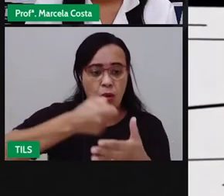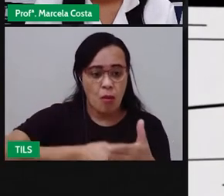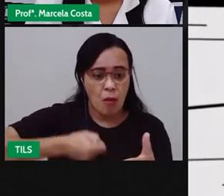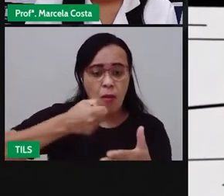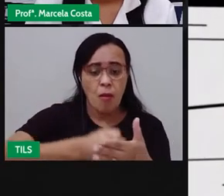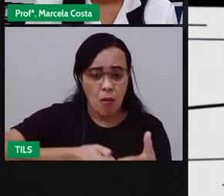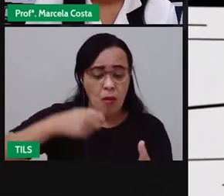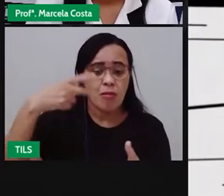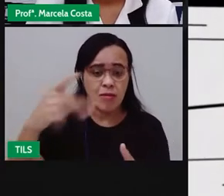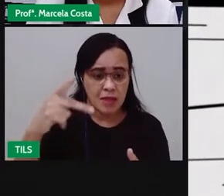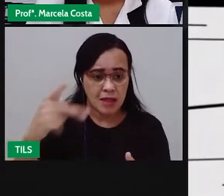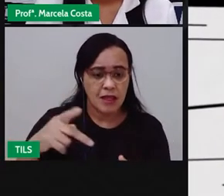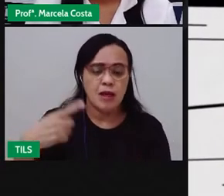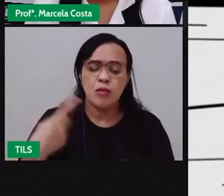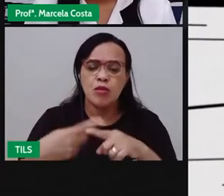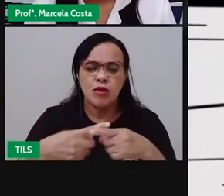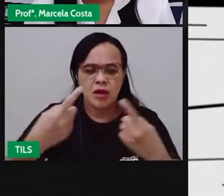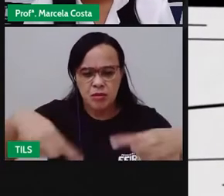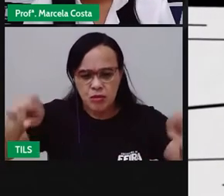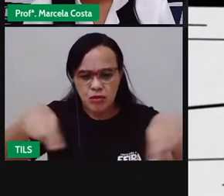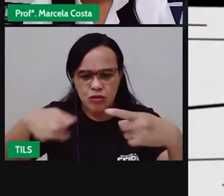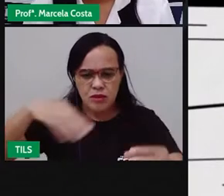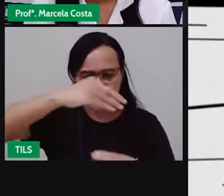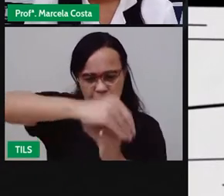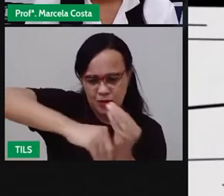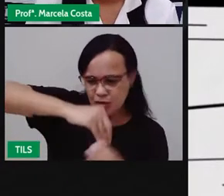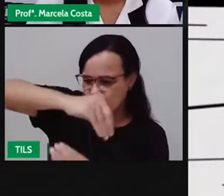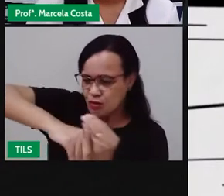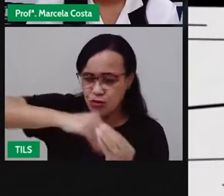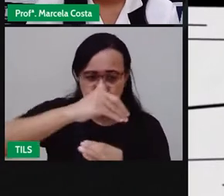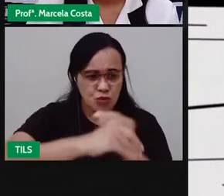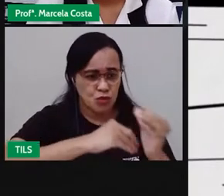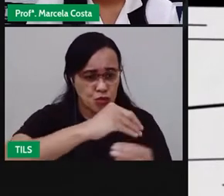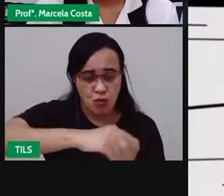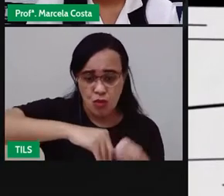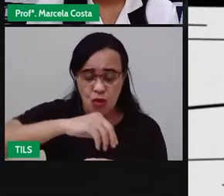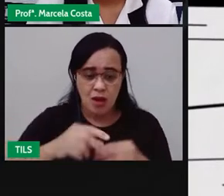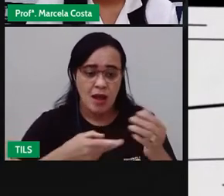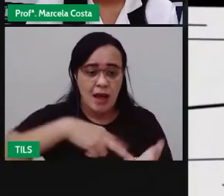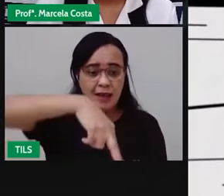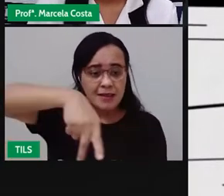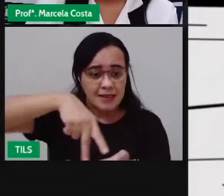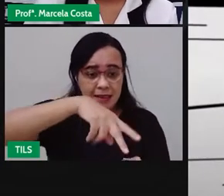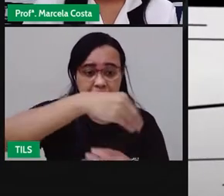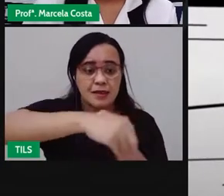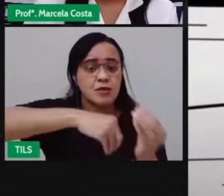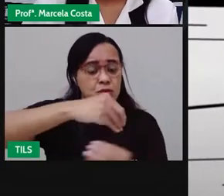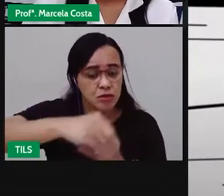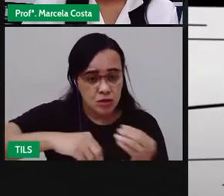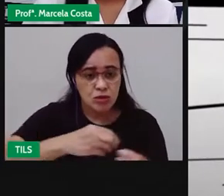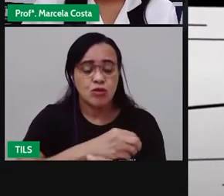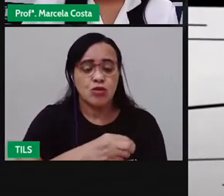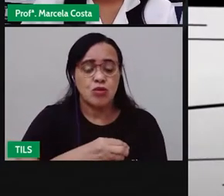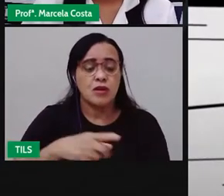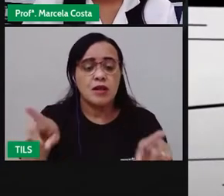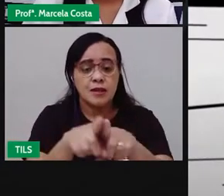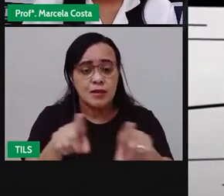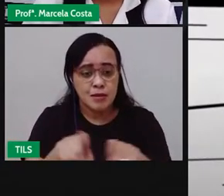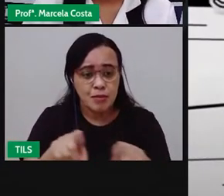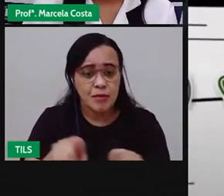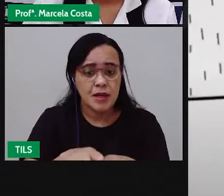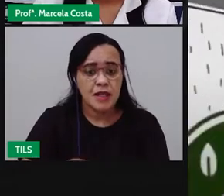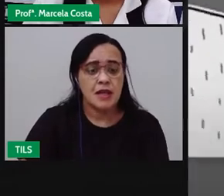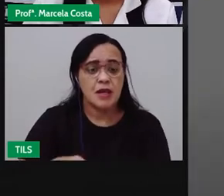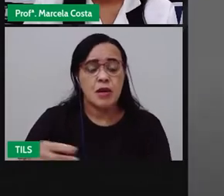melodia do frevo mescla gêneros musicais diversos e a dança é uma mistura de improviso com passos gingados inspirados na